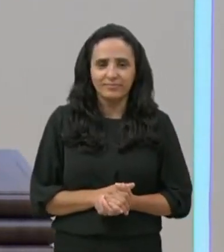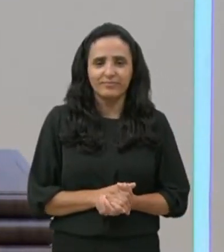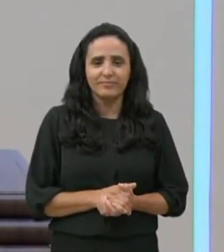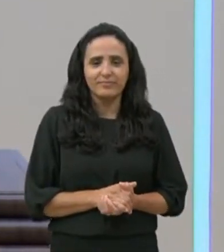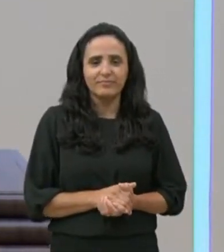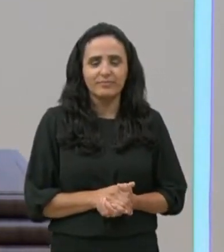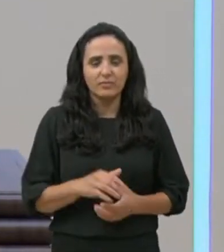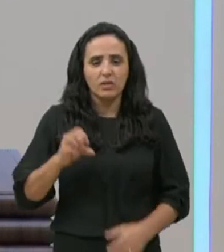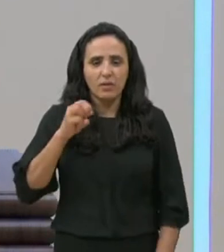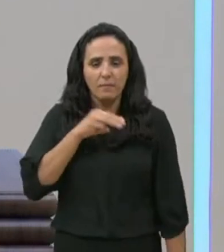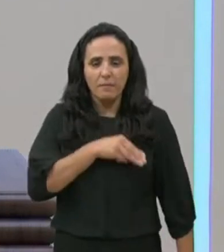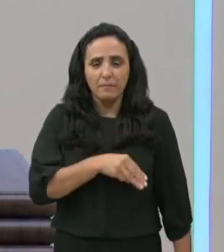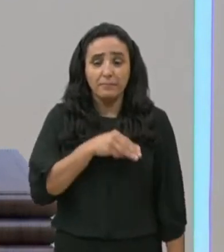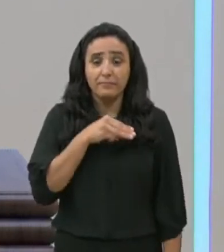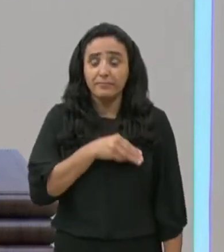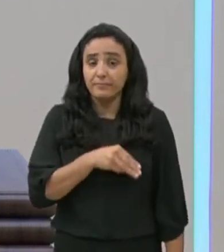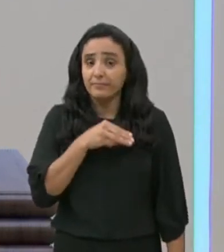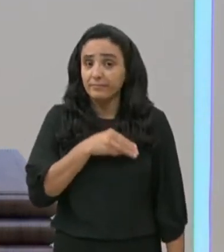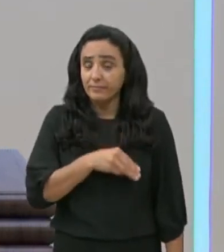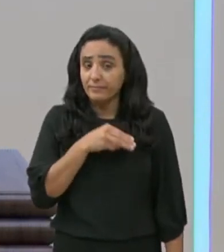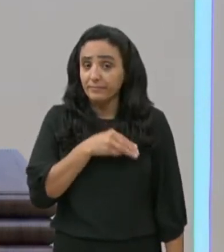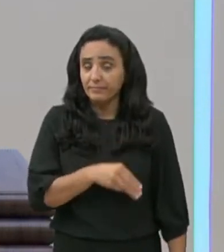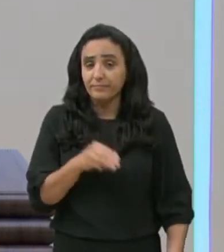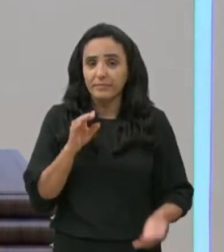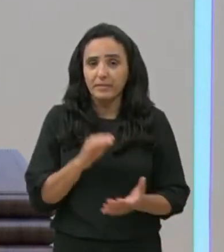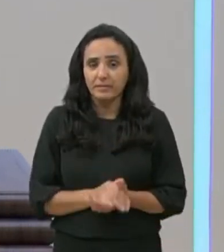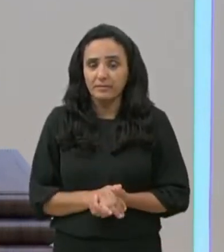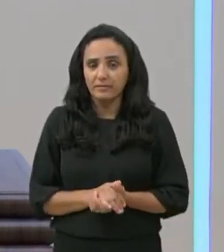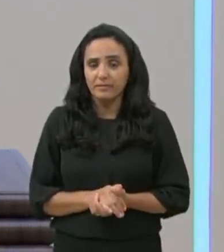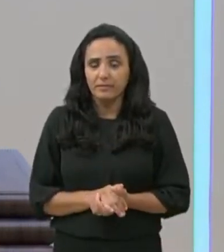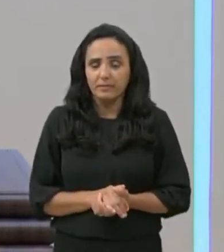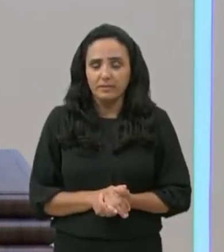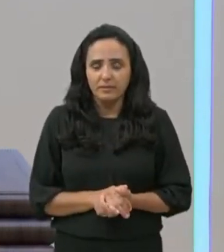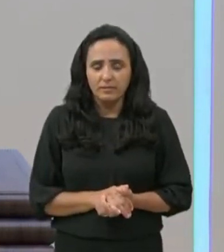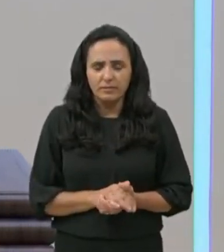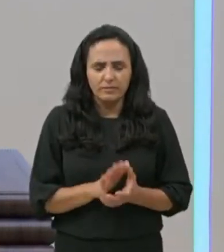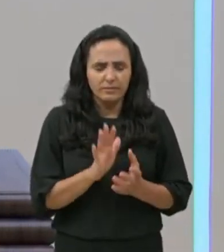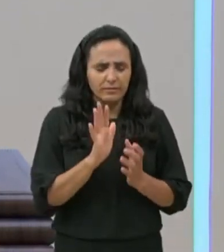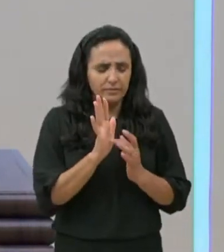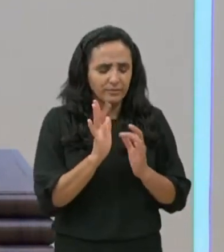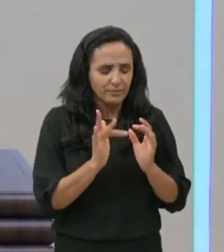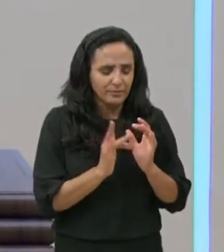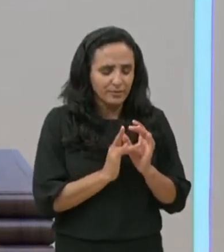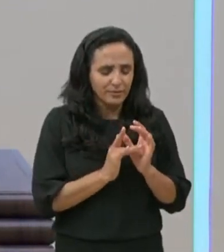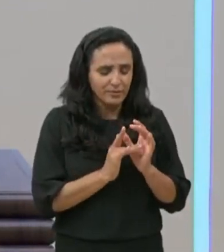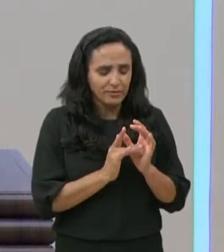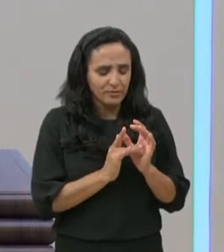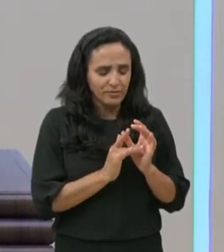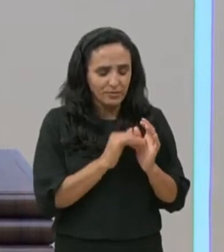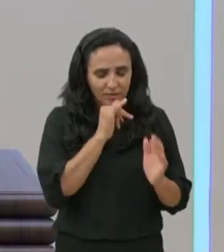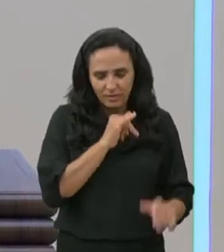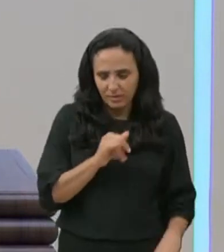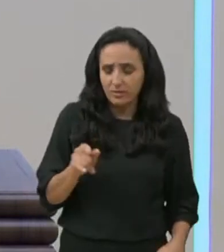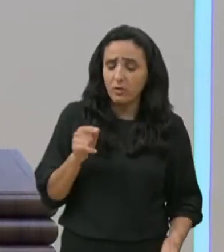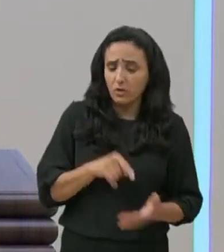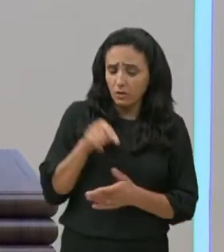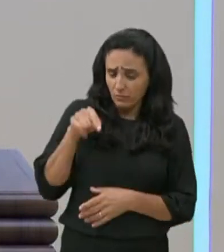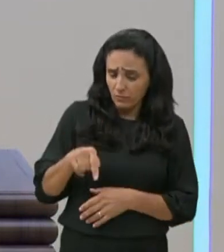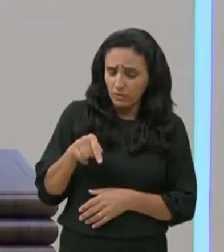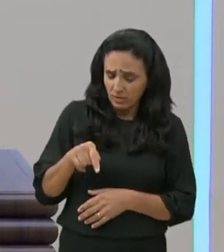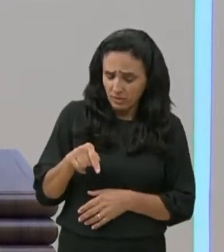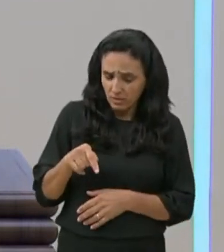de Mateus, diz assim, então disse Jesus, ao centurião, vai, e como,